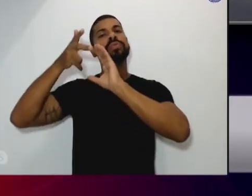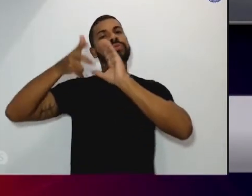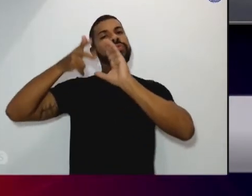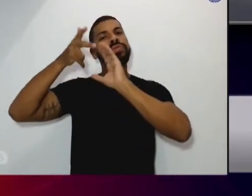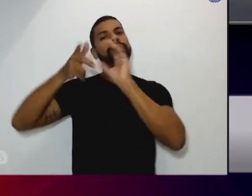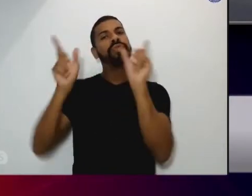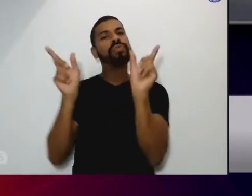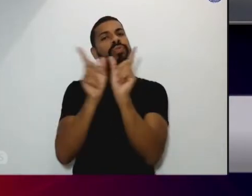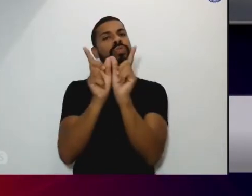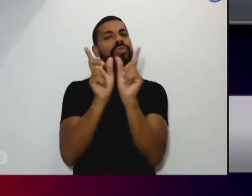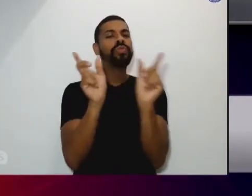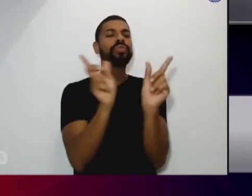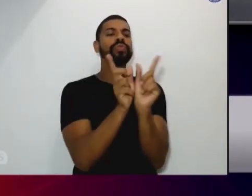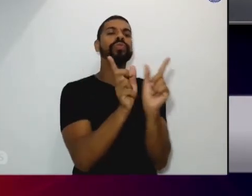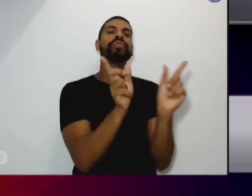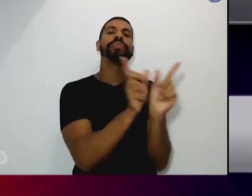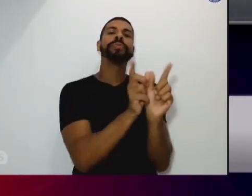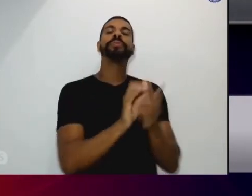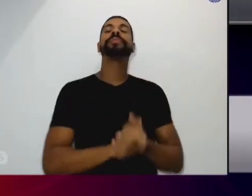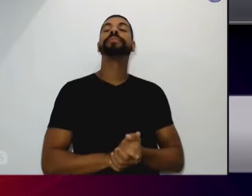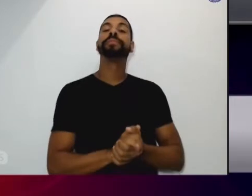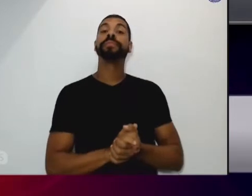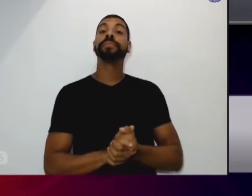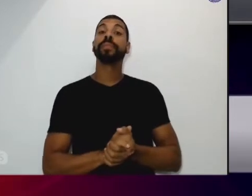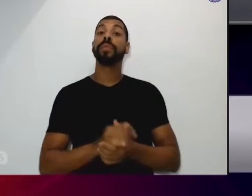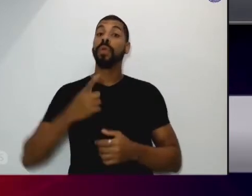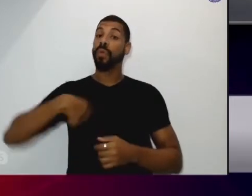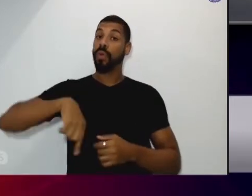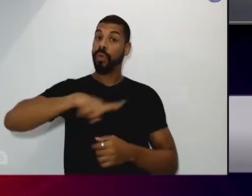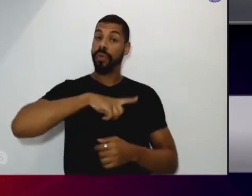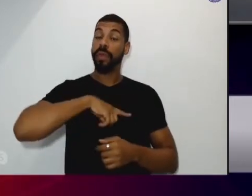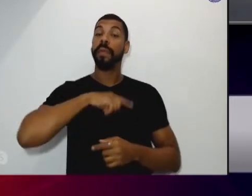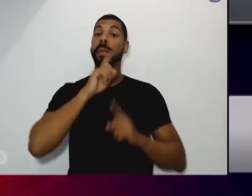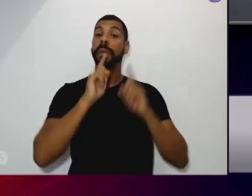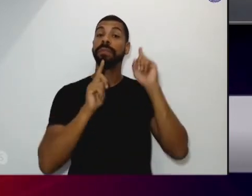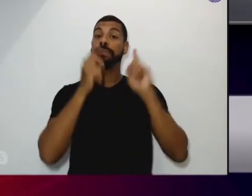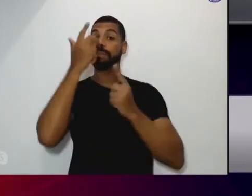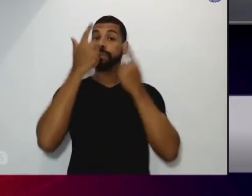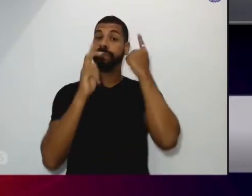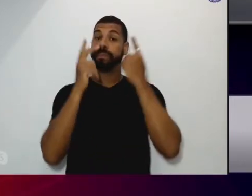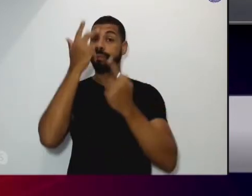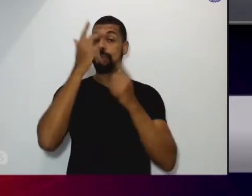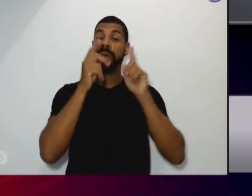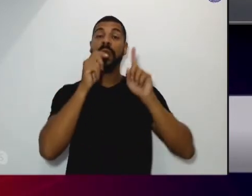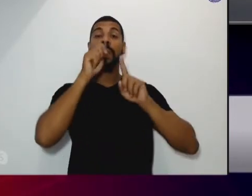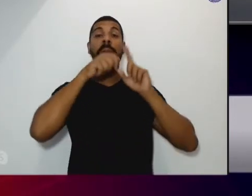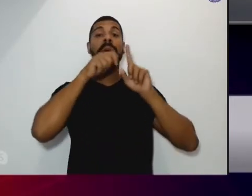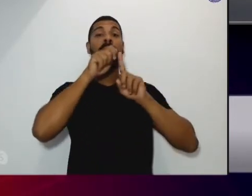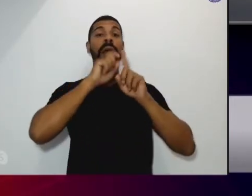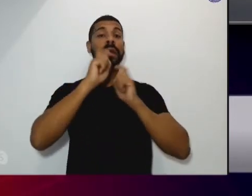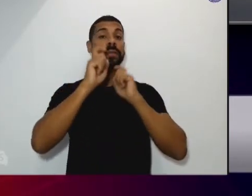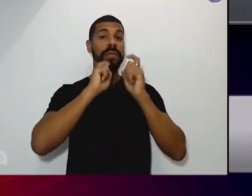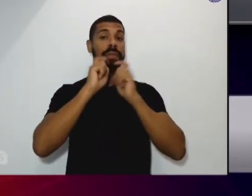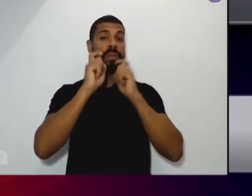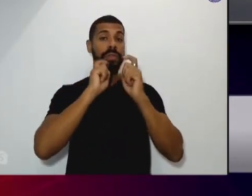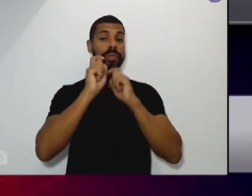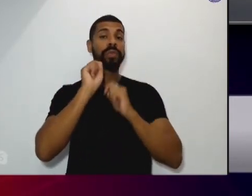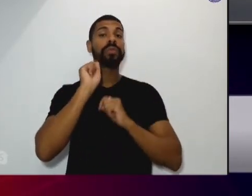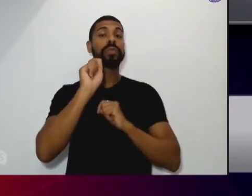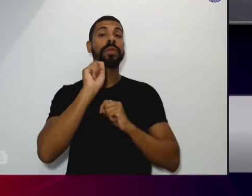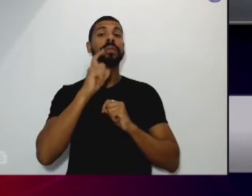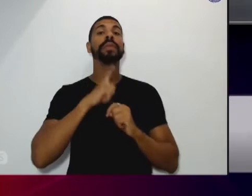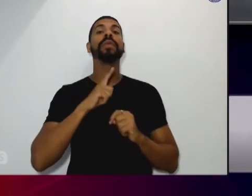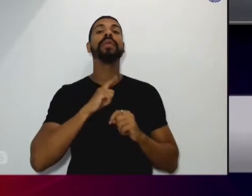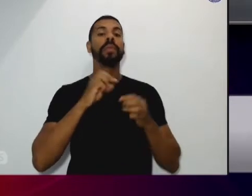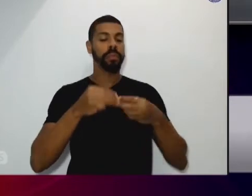tivemos uma reunião em fevereiro em Brasília no Ministério da Cidadania na Secretaria